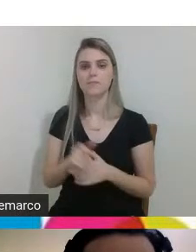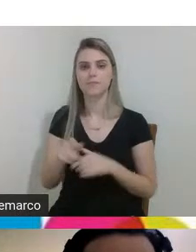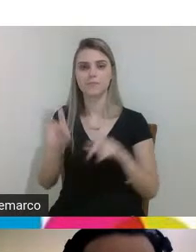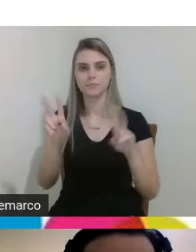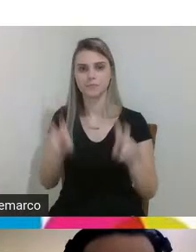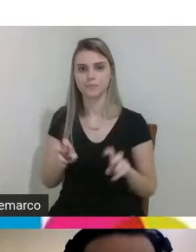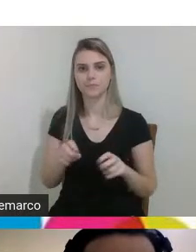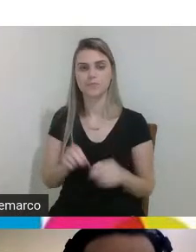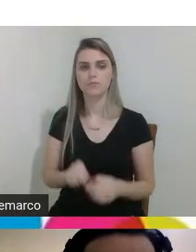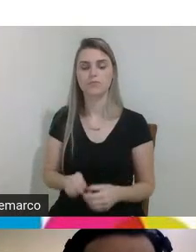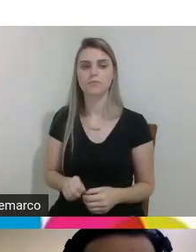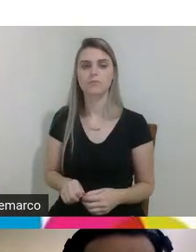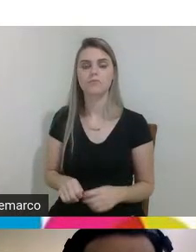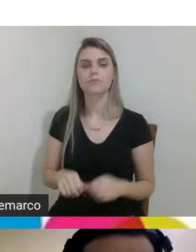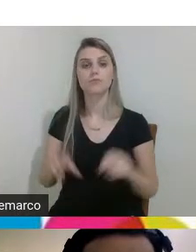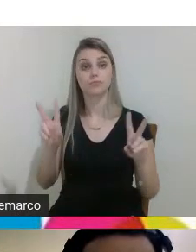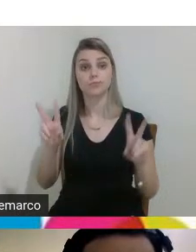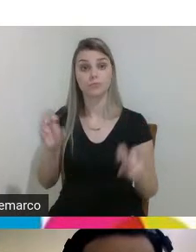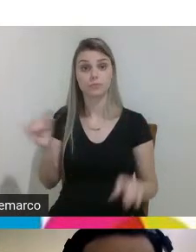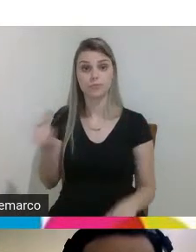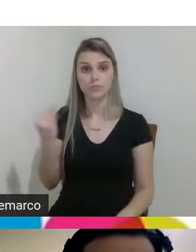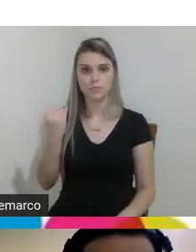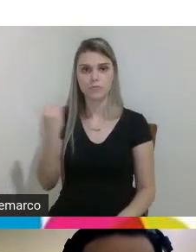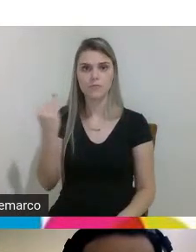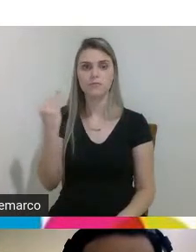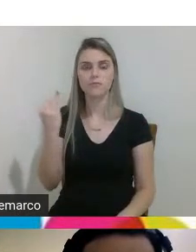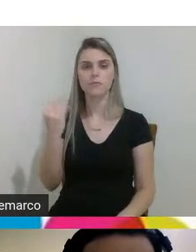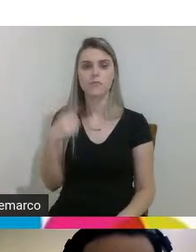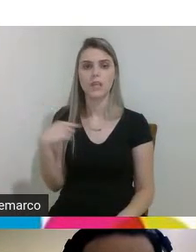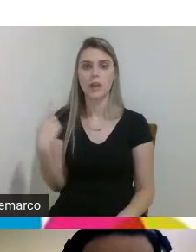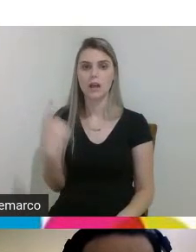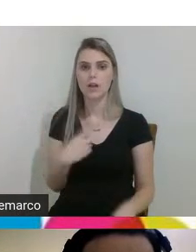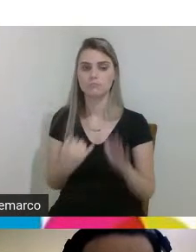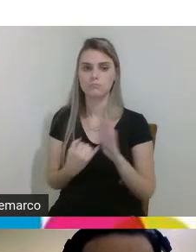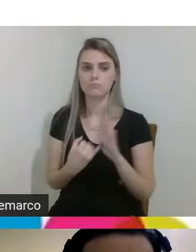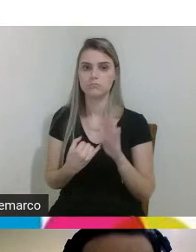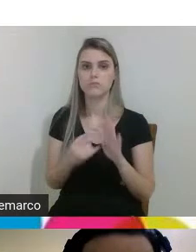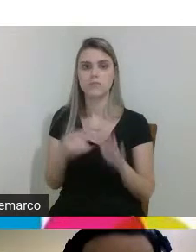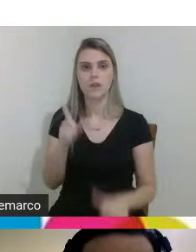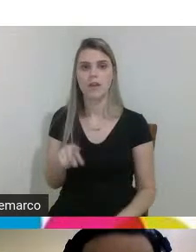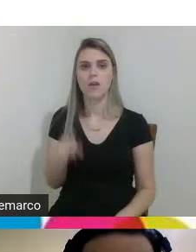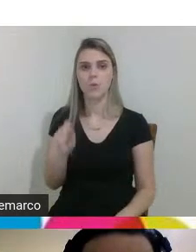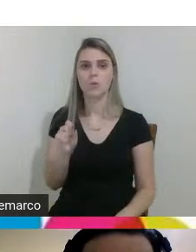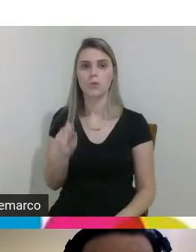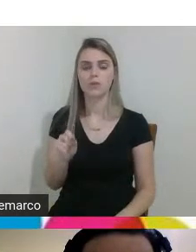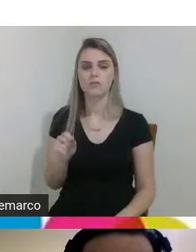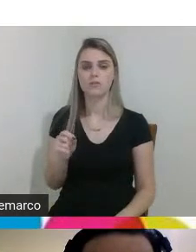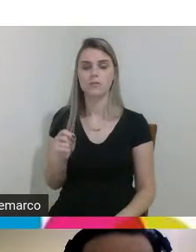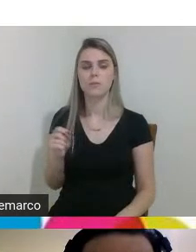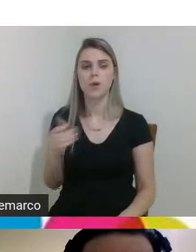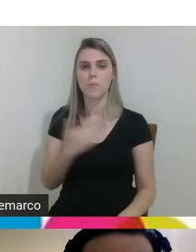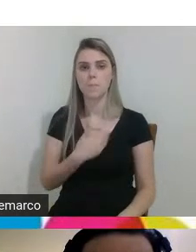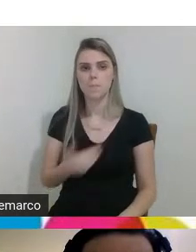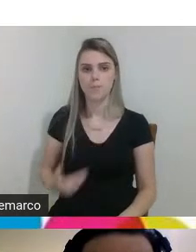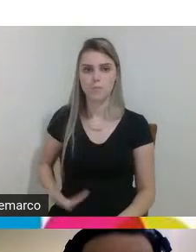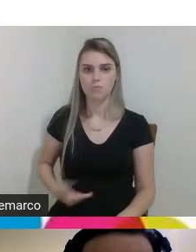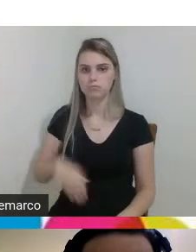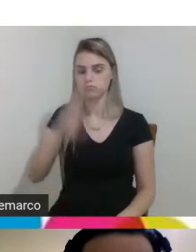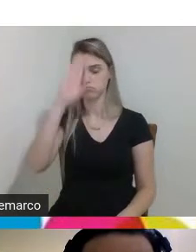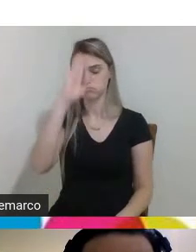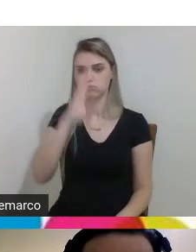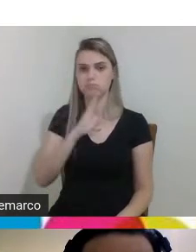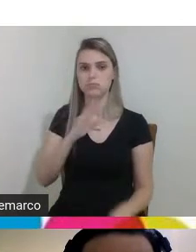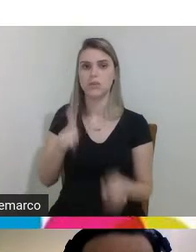então tema bastante importante a nossa instituição é uma instituição né pública gratuita e principalmente